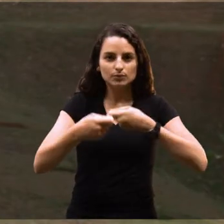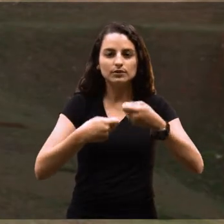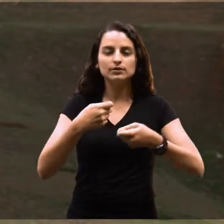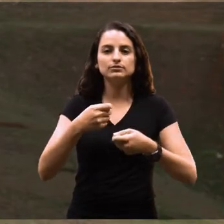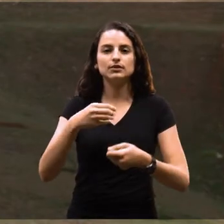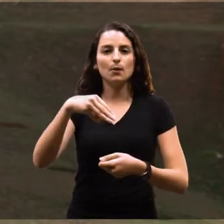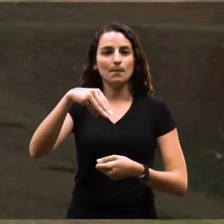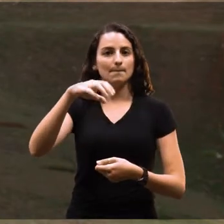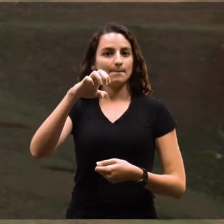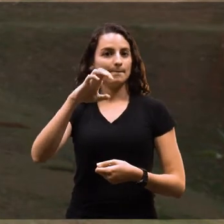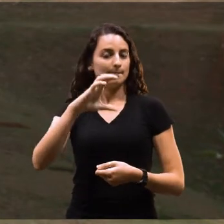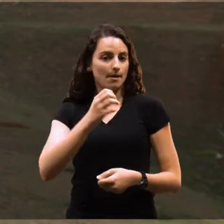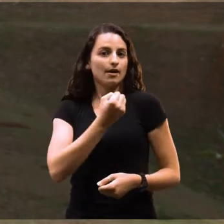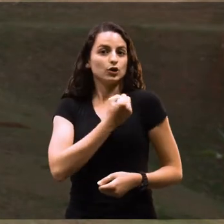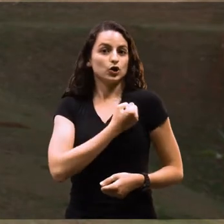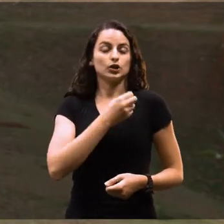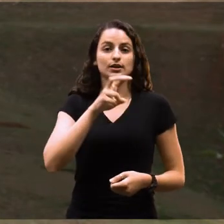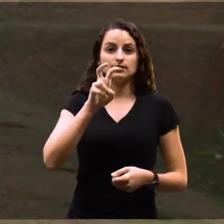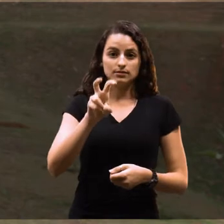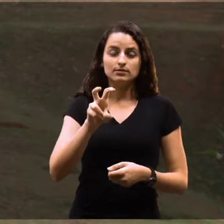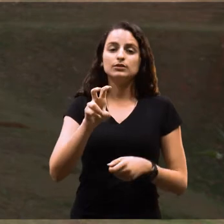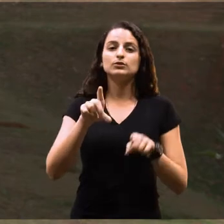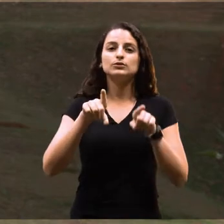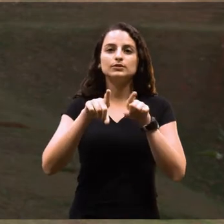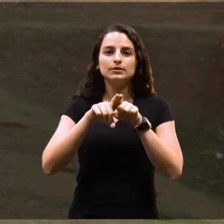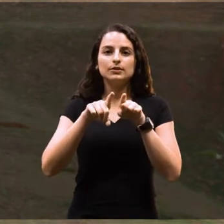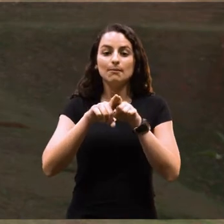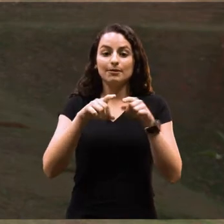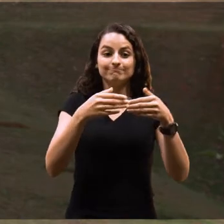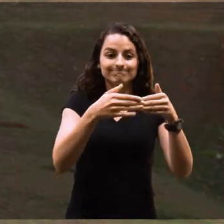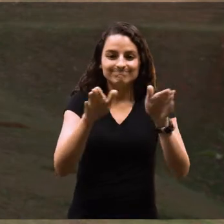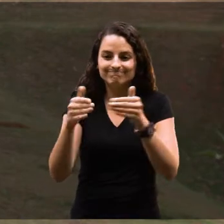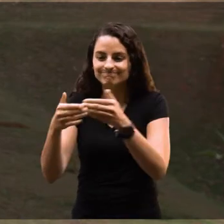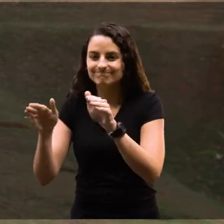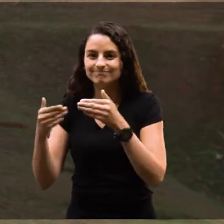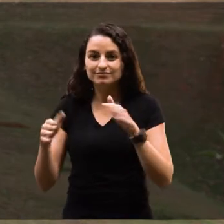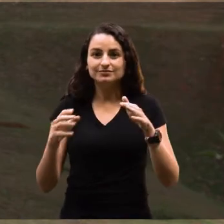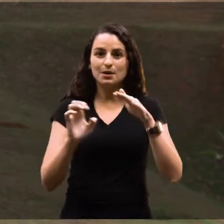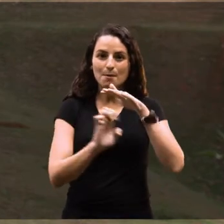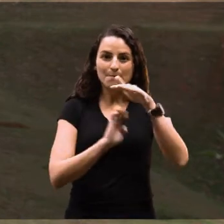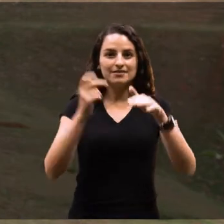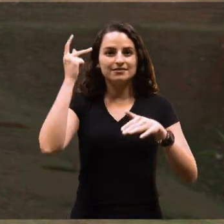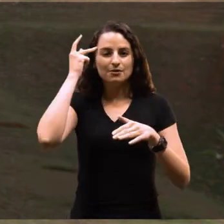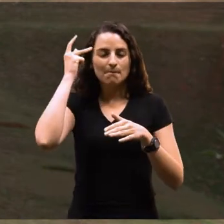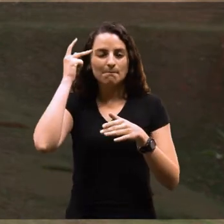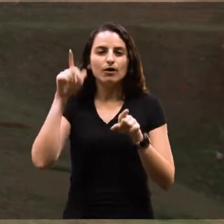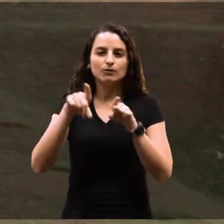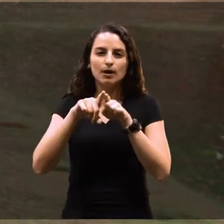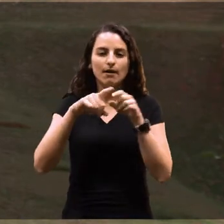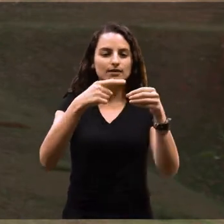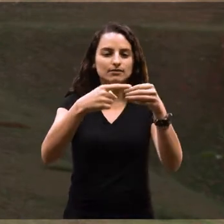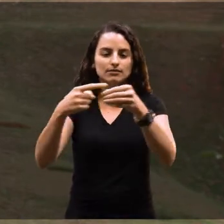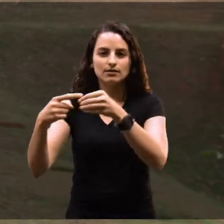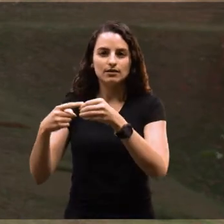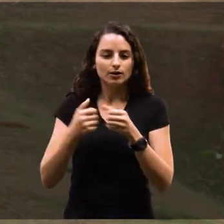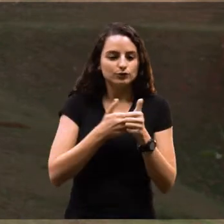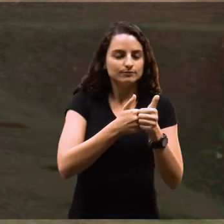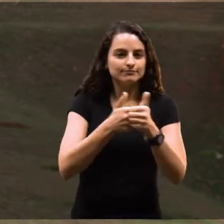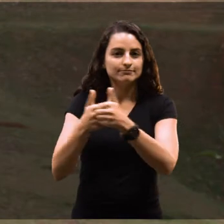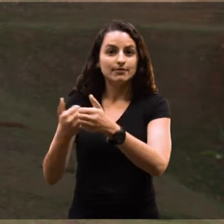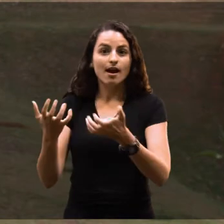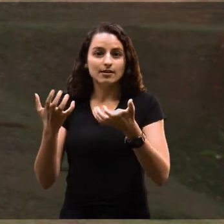administração o conceito 5 estrelas do MEC, também nos abre muitas portas. Muitas empresas de São Paulo e de outras cidades da região